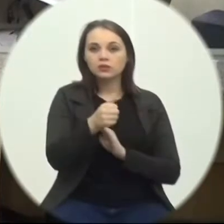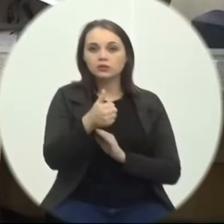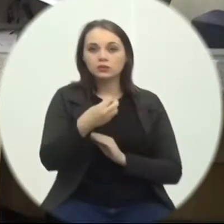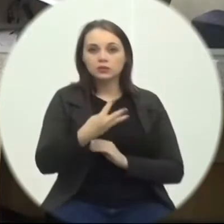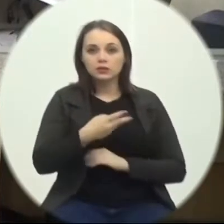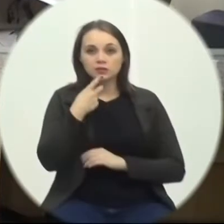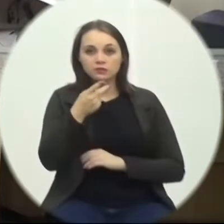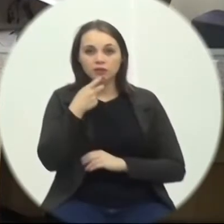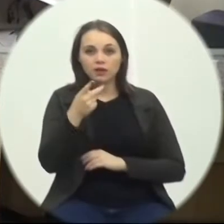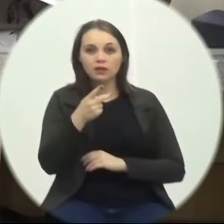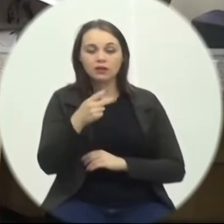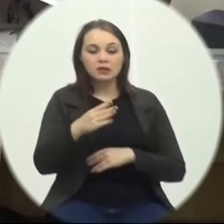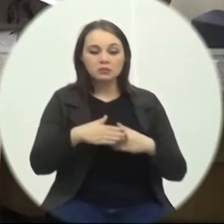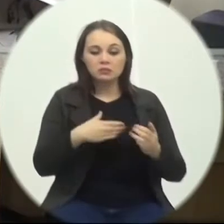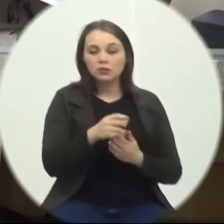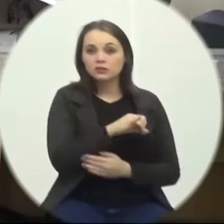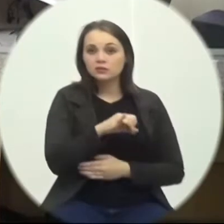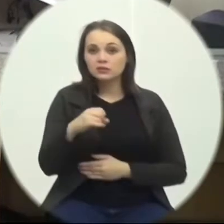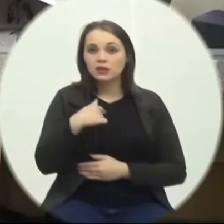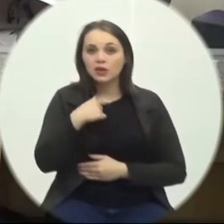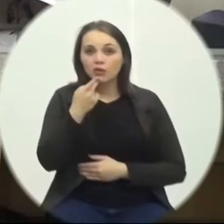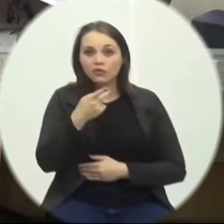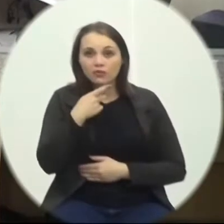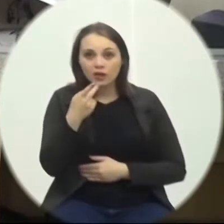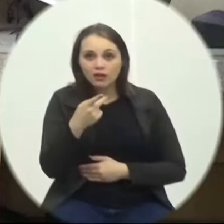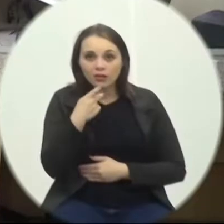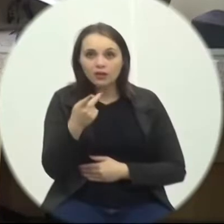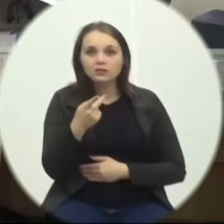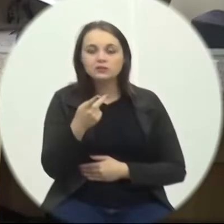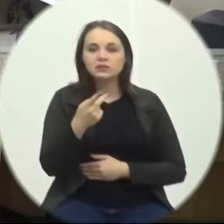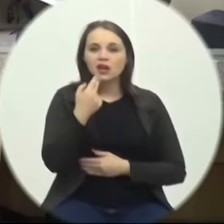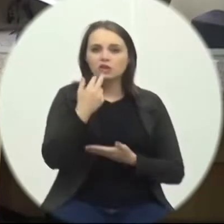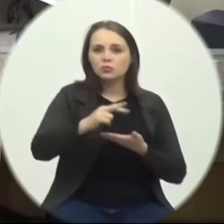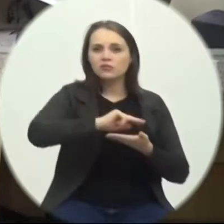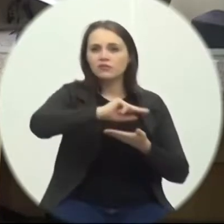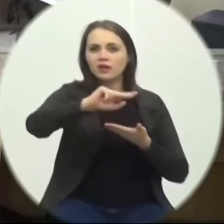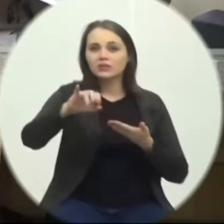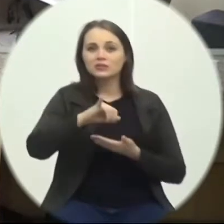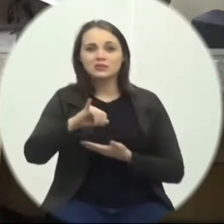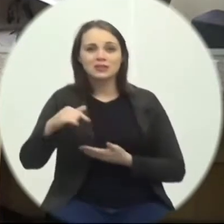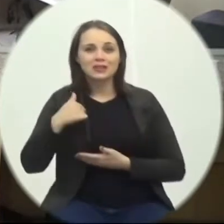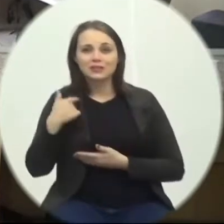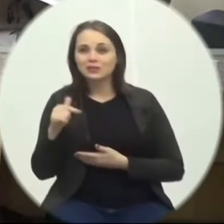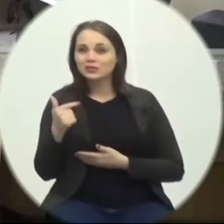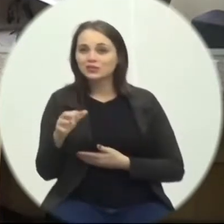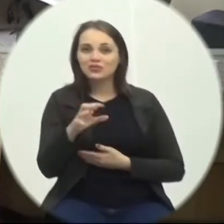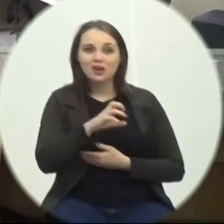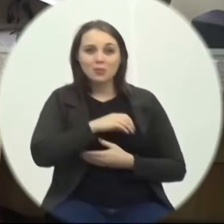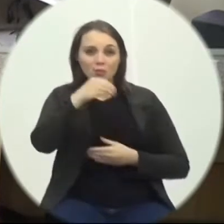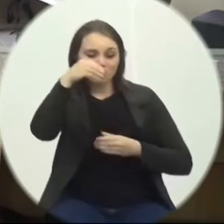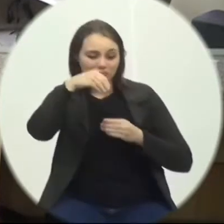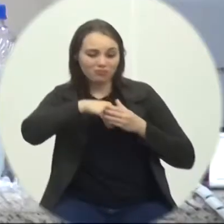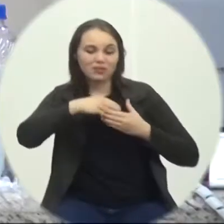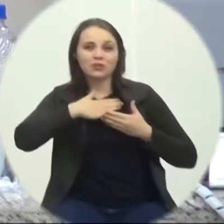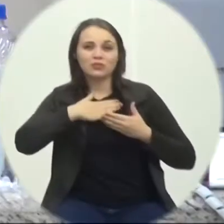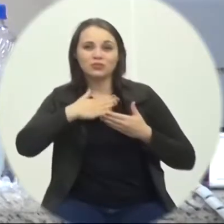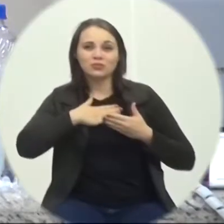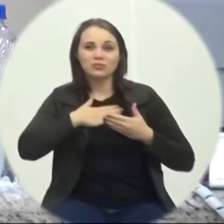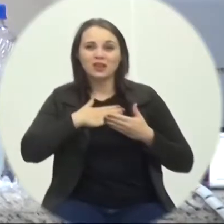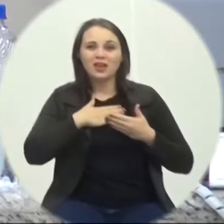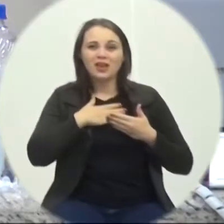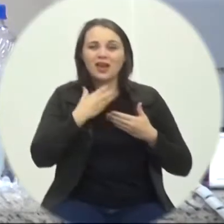as línguas dos homens e dos anjos, se não tiver amor, serei como um sino que ressoa, como um prato que retine.